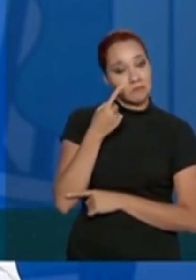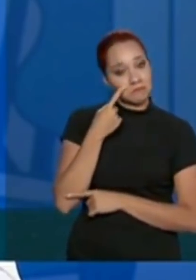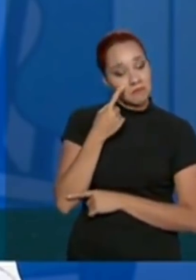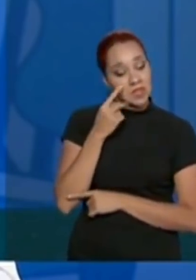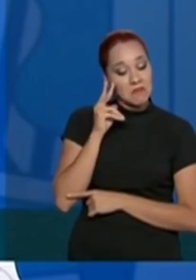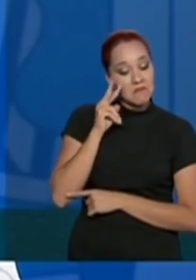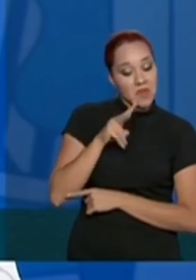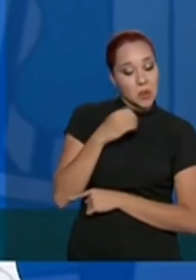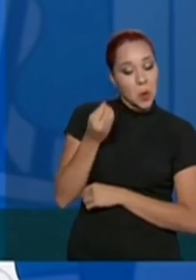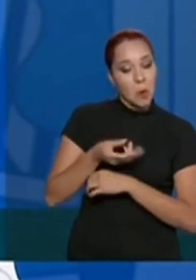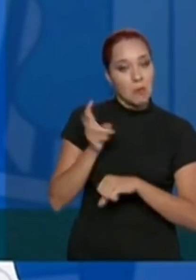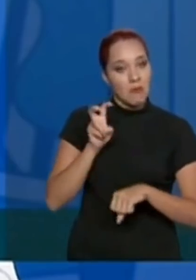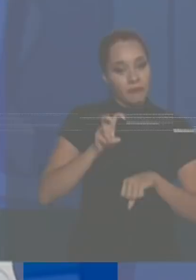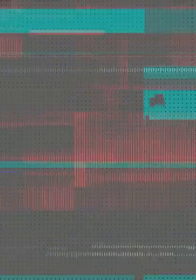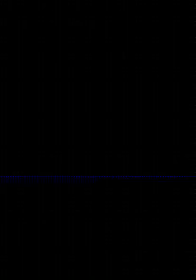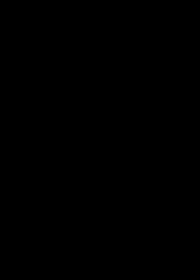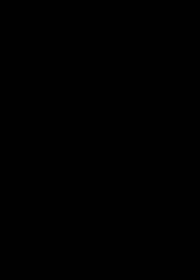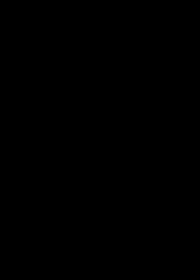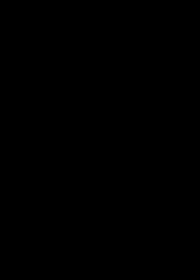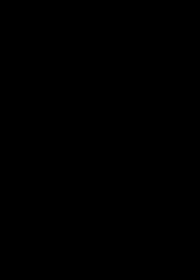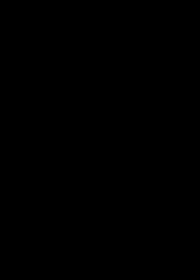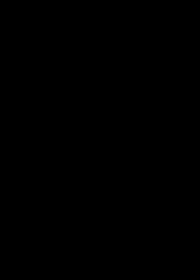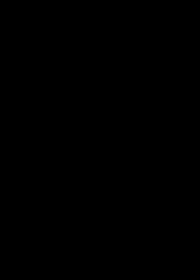conhecendo o vírus e o vírus está nos conhecendo.